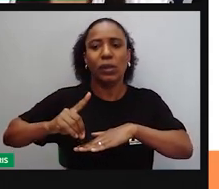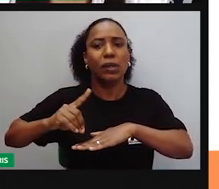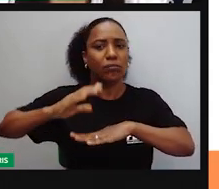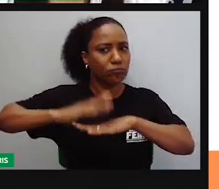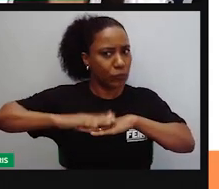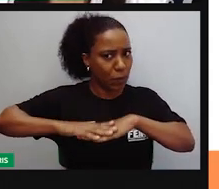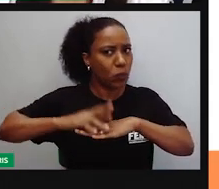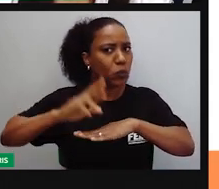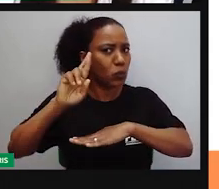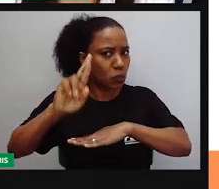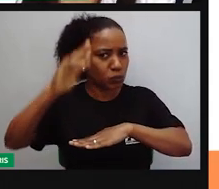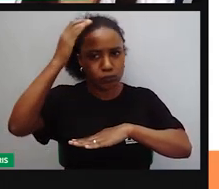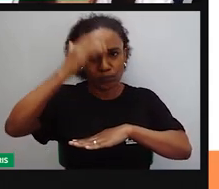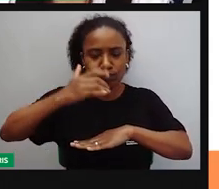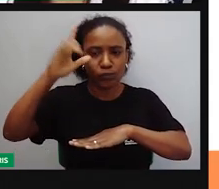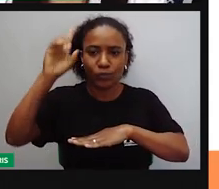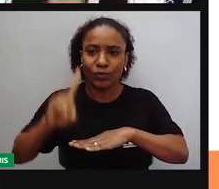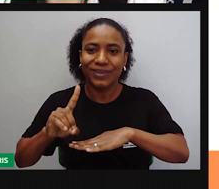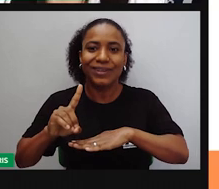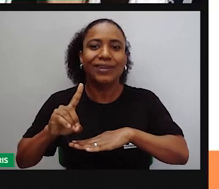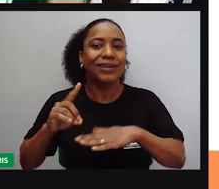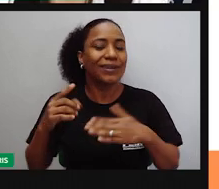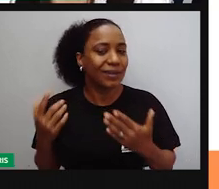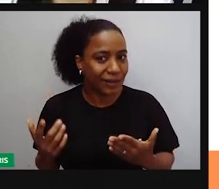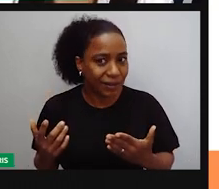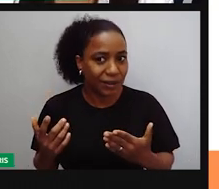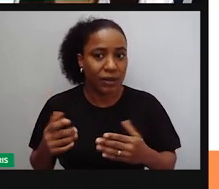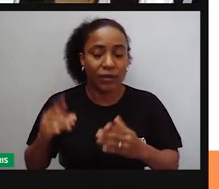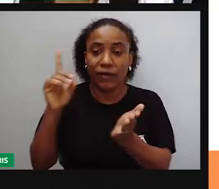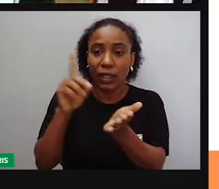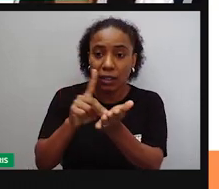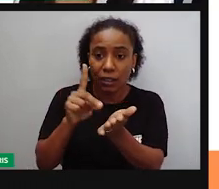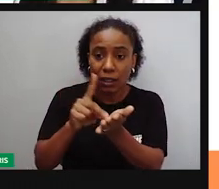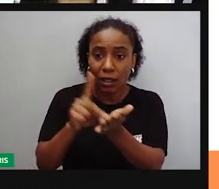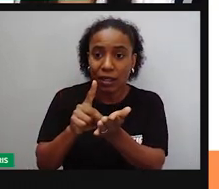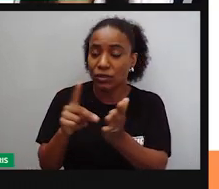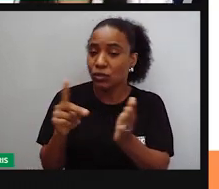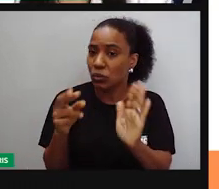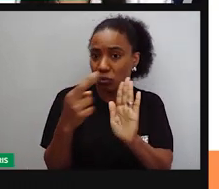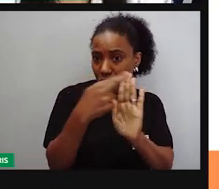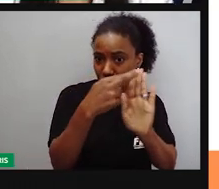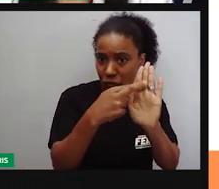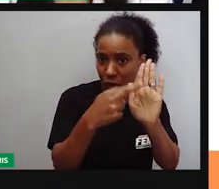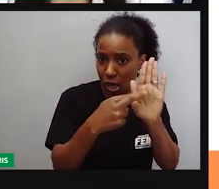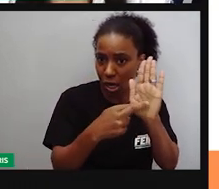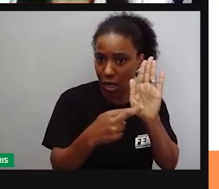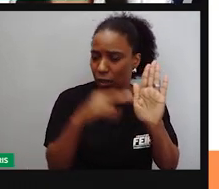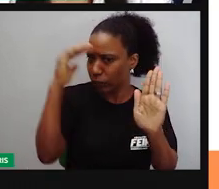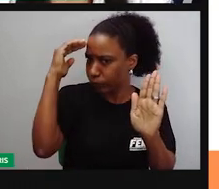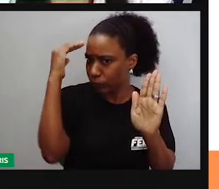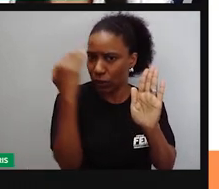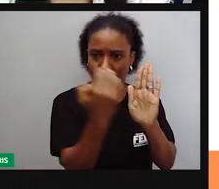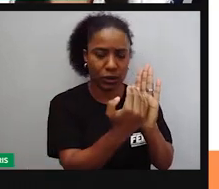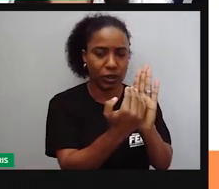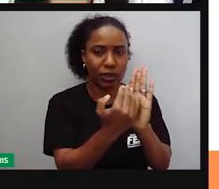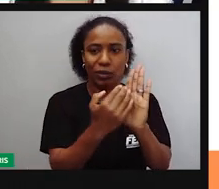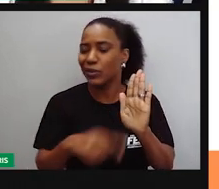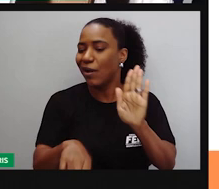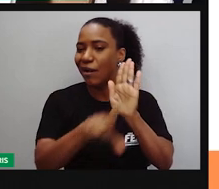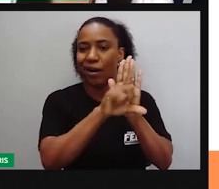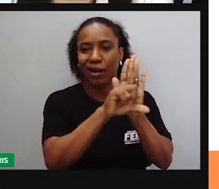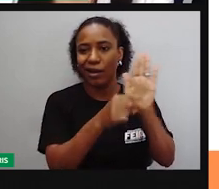colocar para que isso seja uma realidade. Não só um conjunto de regras escritos lá no livro, né? Num papel.